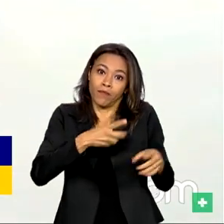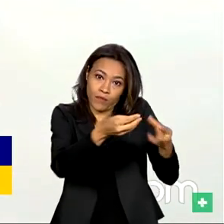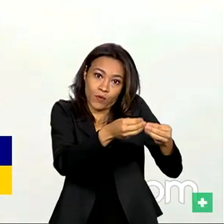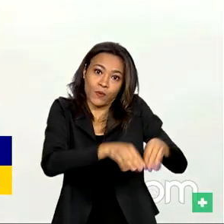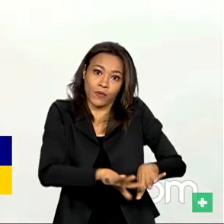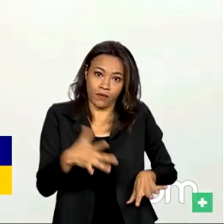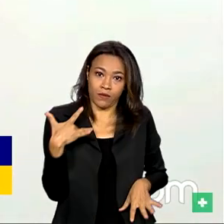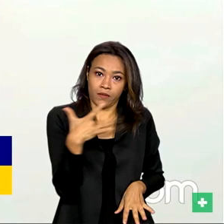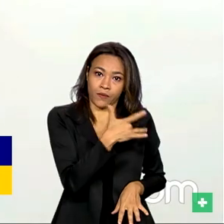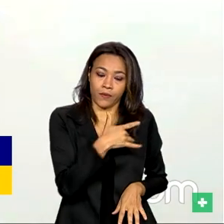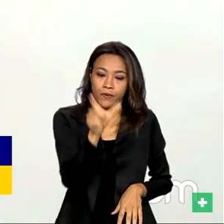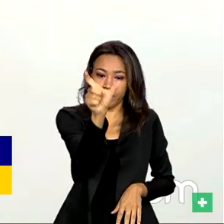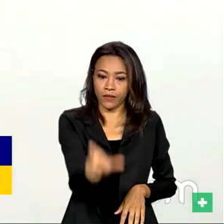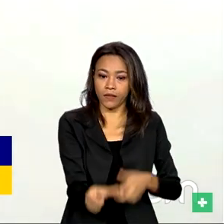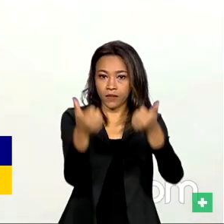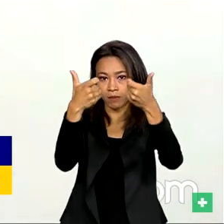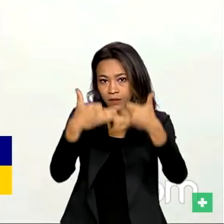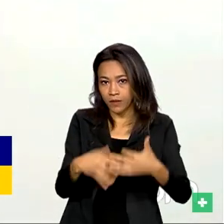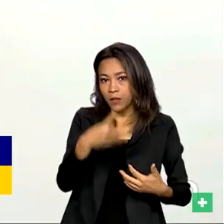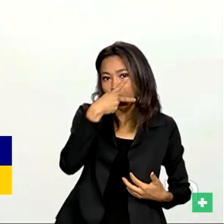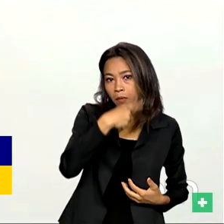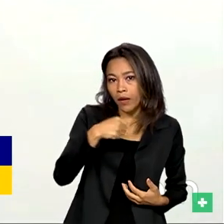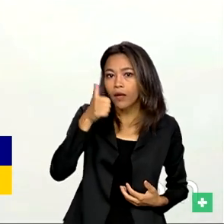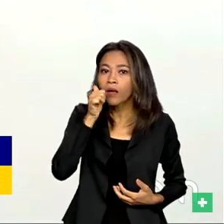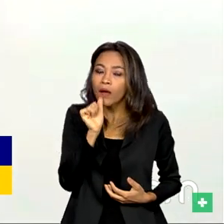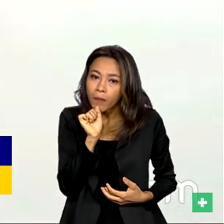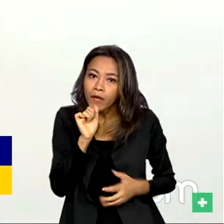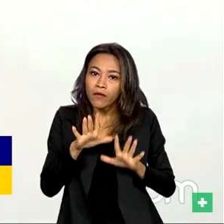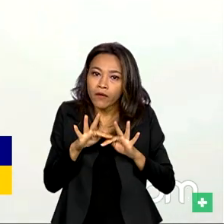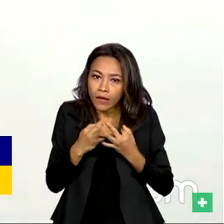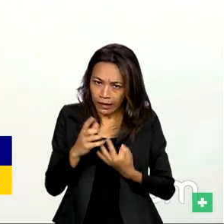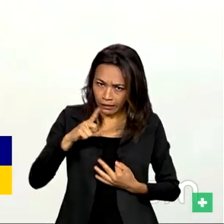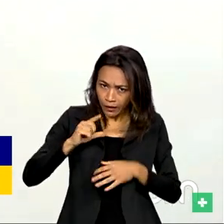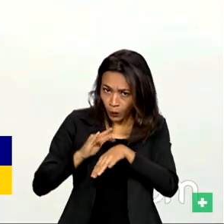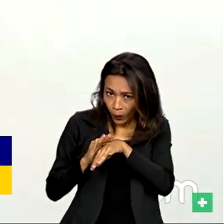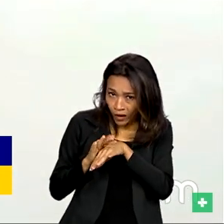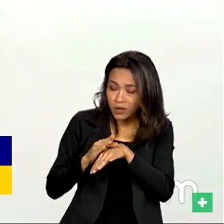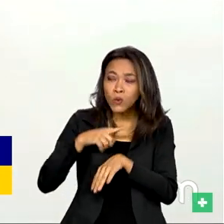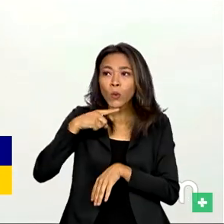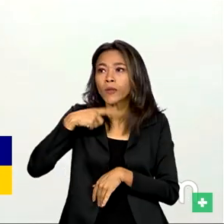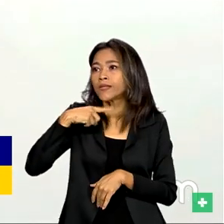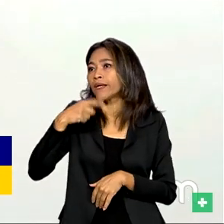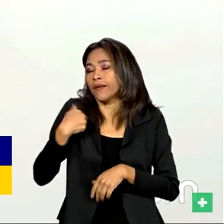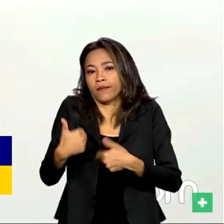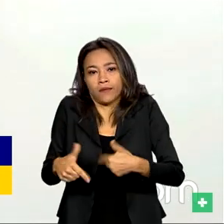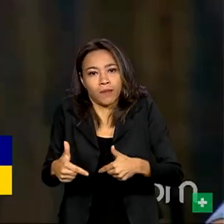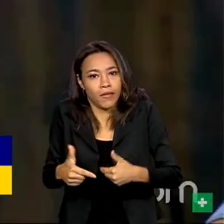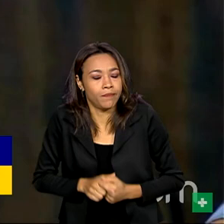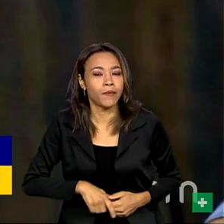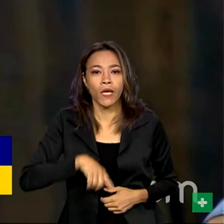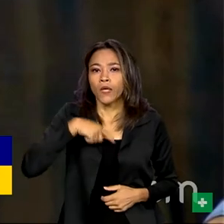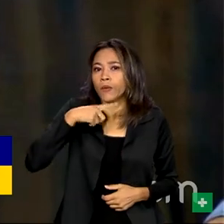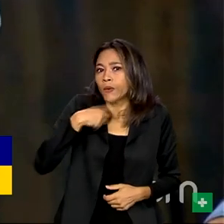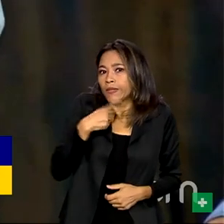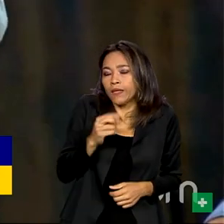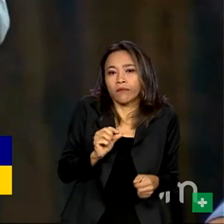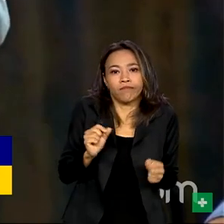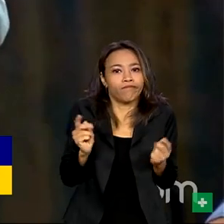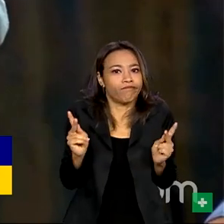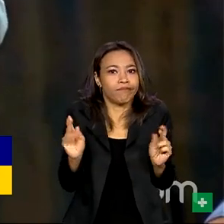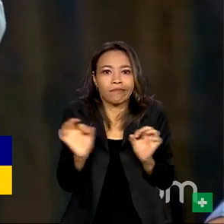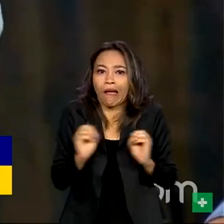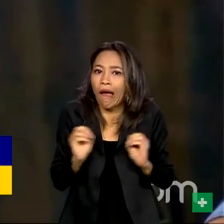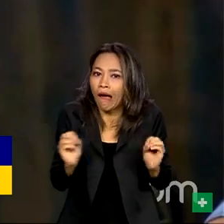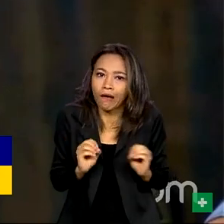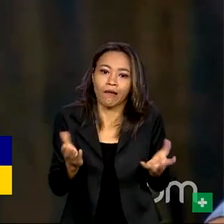família, uma mãe que está com malária, ela não consegue trabalhar, não consegue trazer o sustento para os seus filhos. O Ministério da Saúde